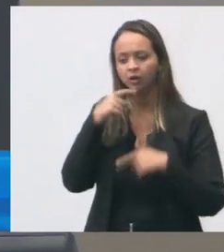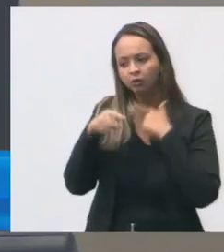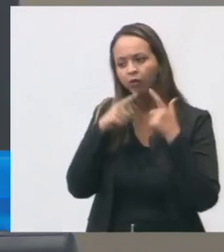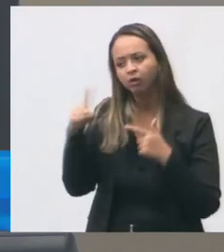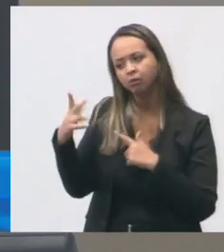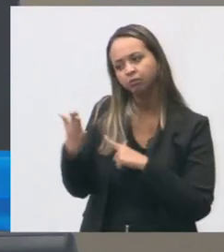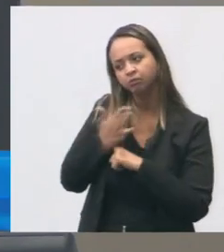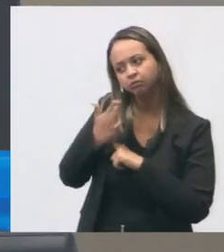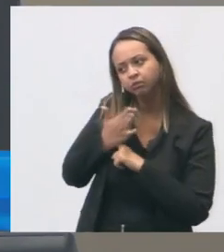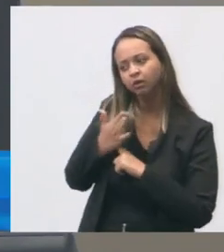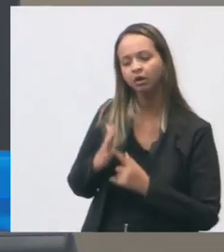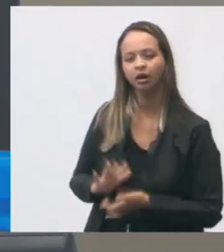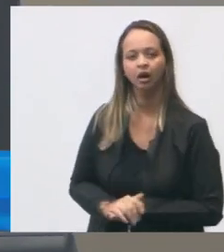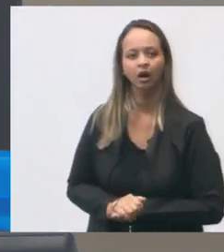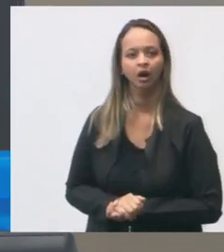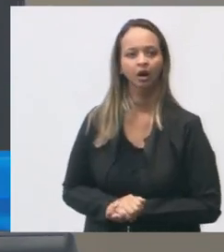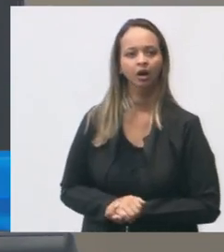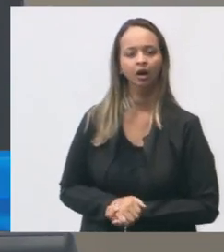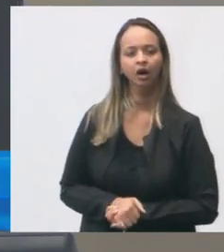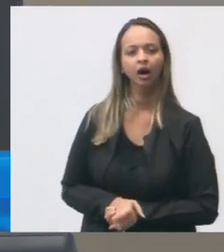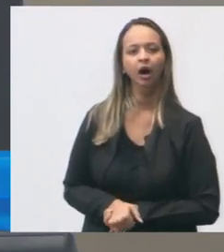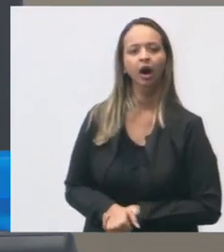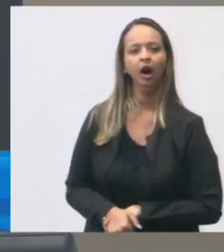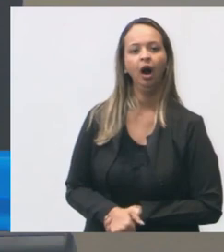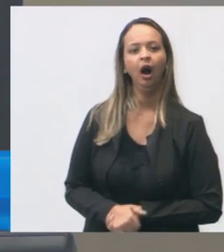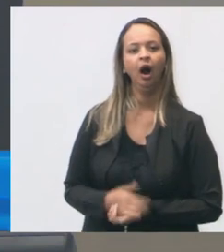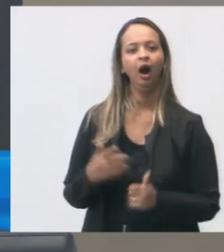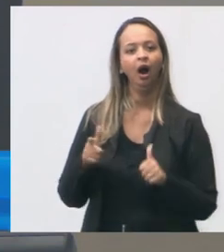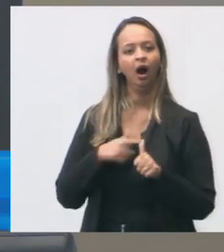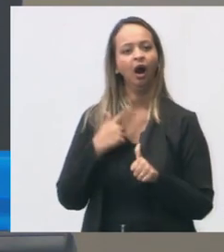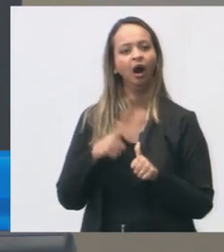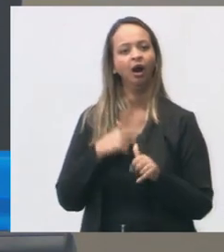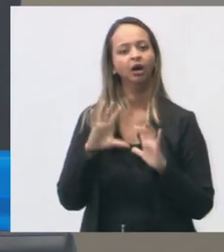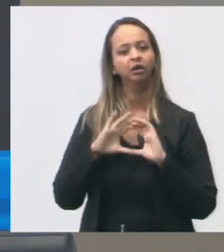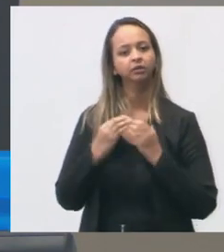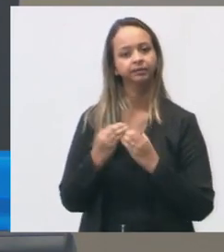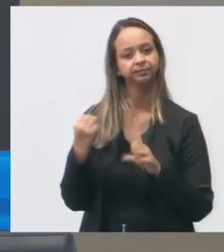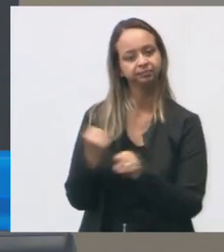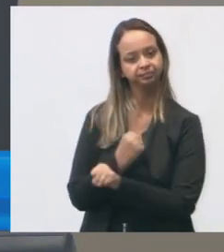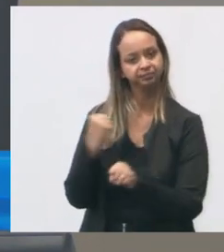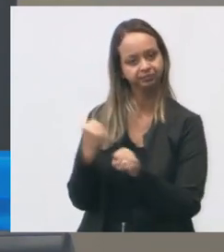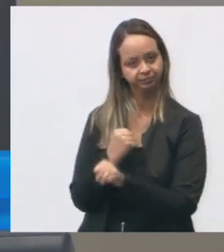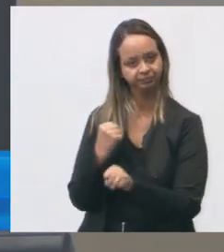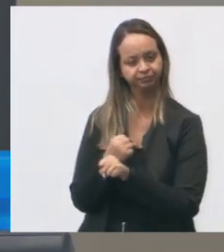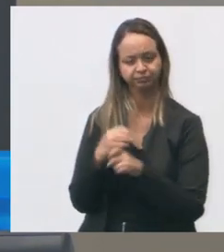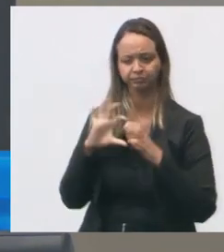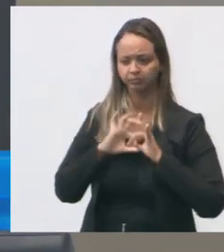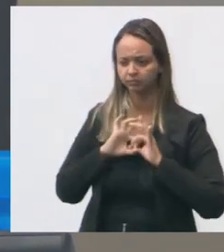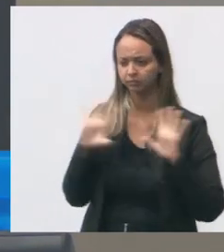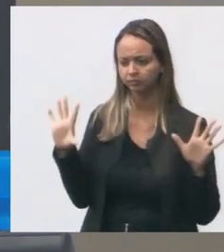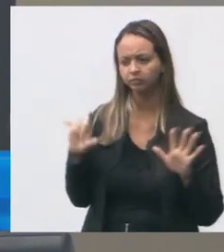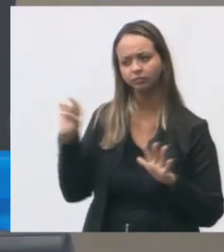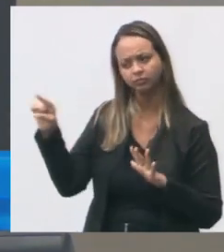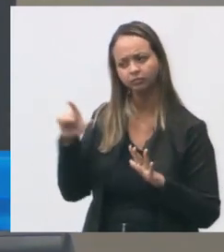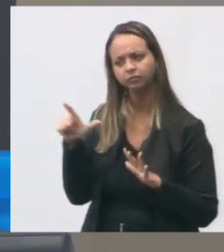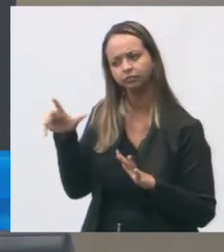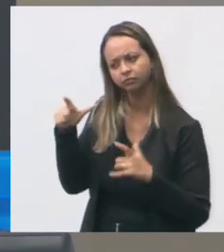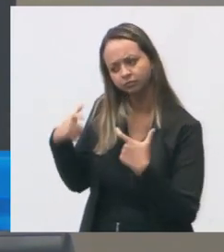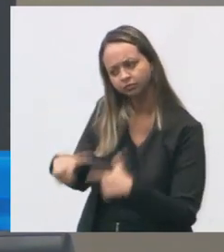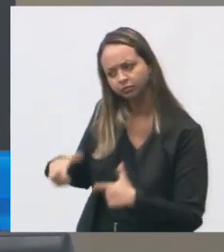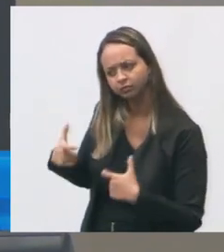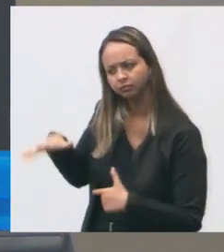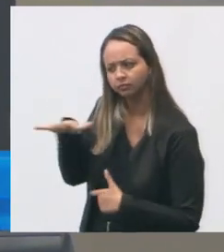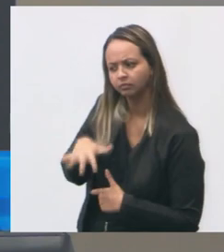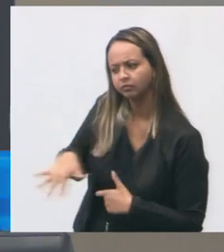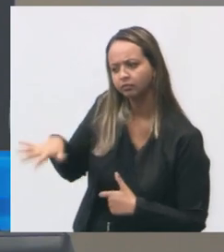ajudar. Primeiro, dizer que a Comissão de Obras está à disposição da comunidade. eu estive